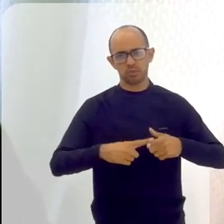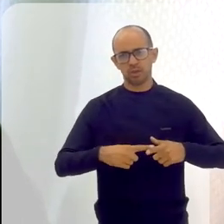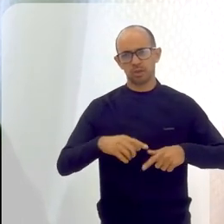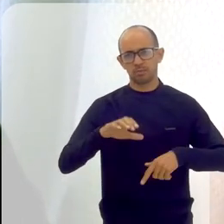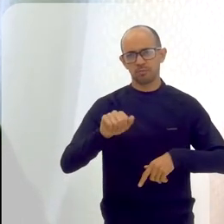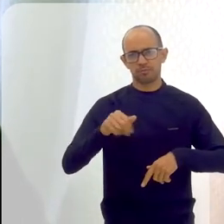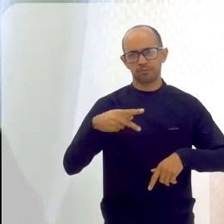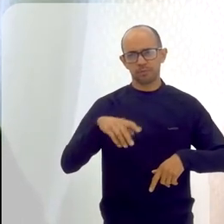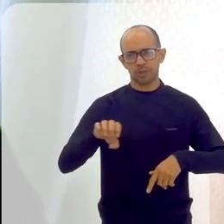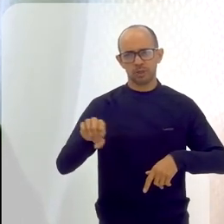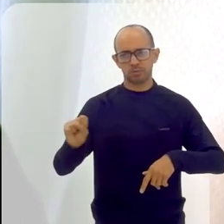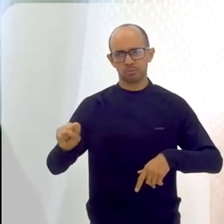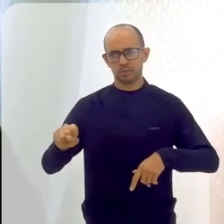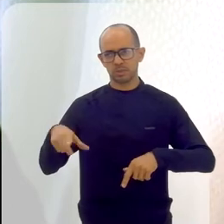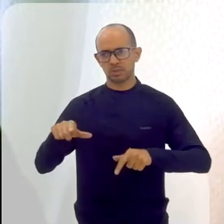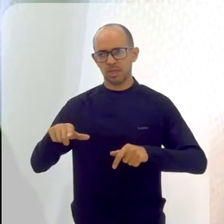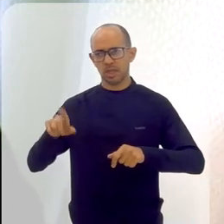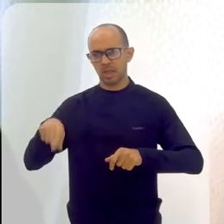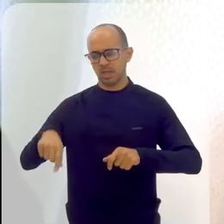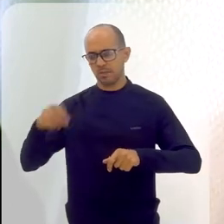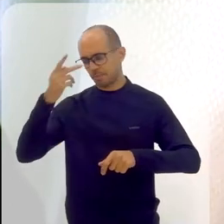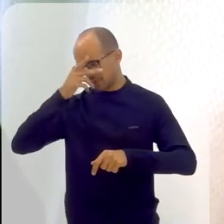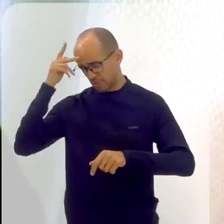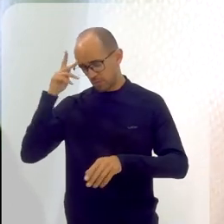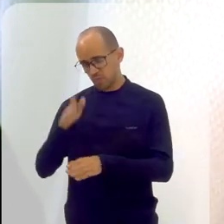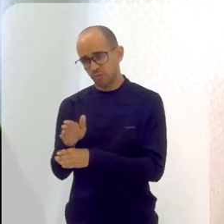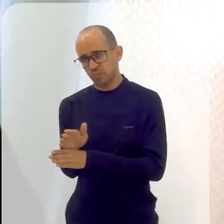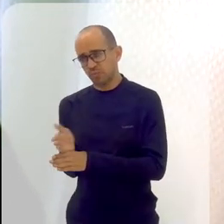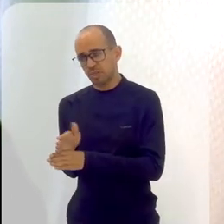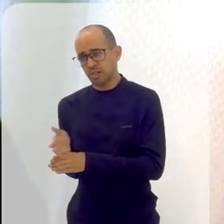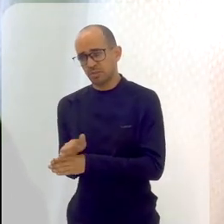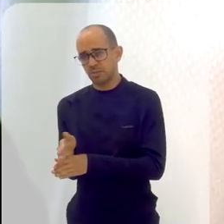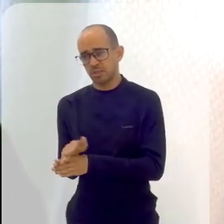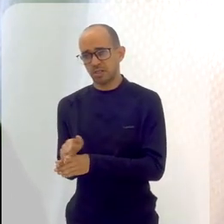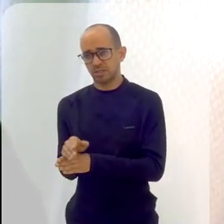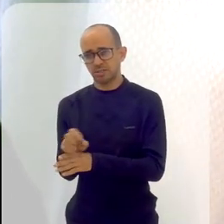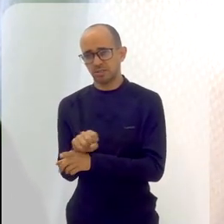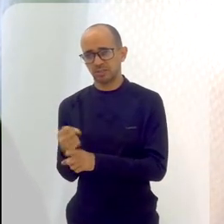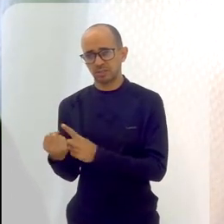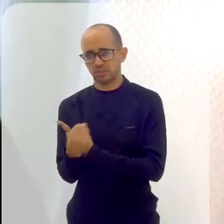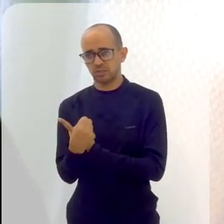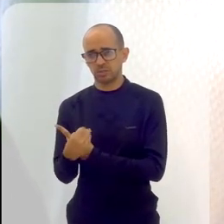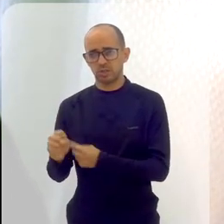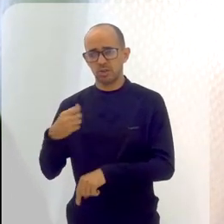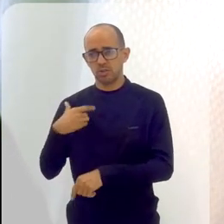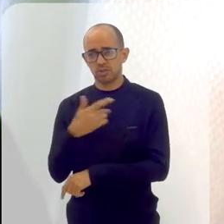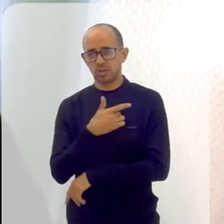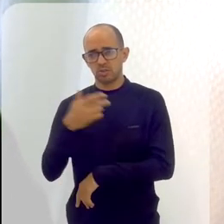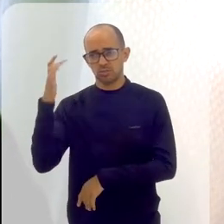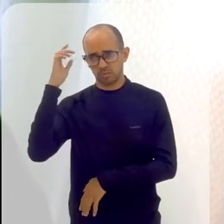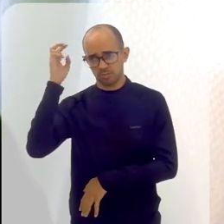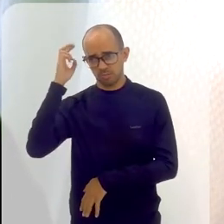porque o CAPES, ele trabalha com pessoas que estão invulnerabilidade de saúde mental